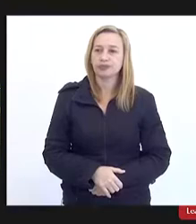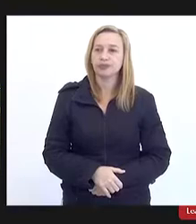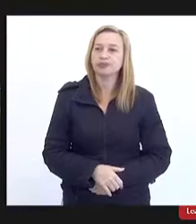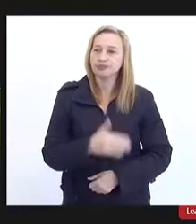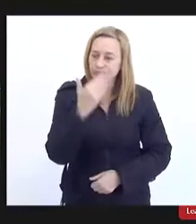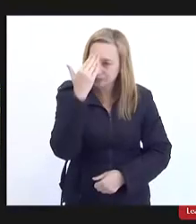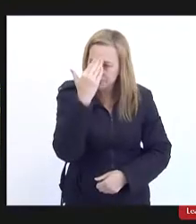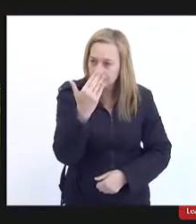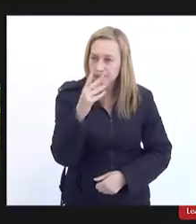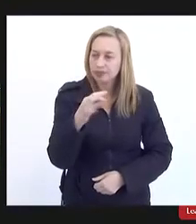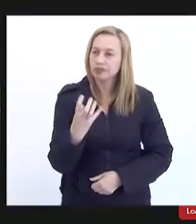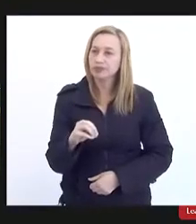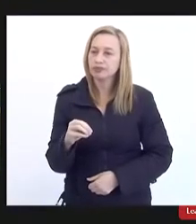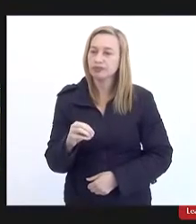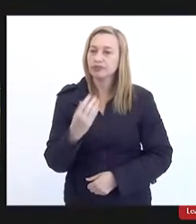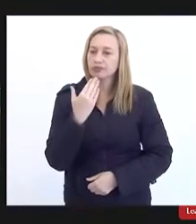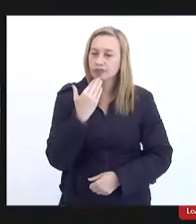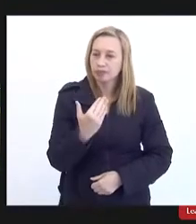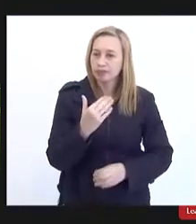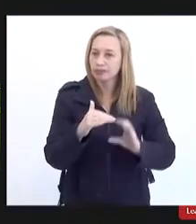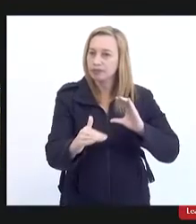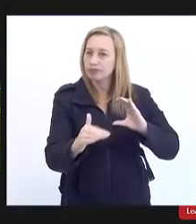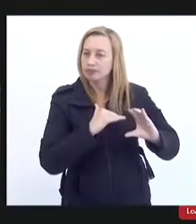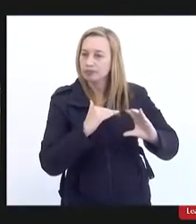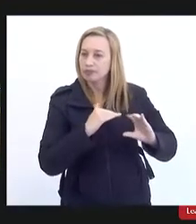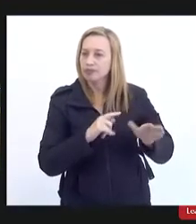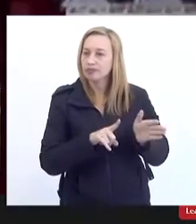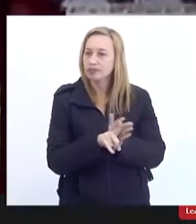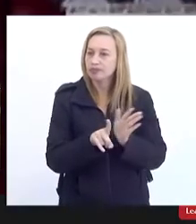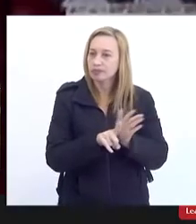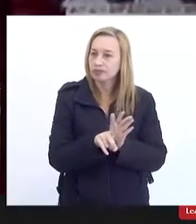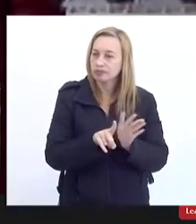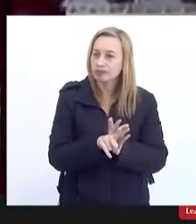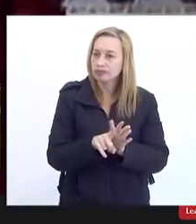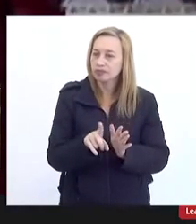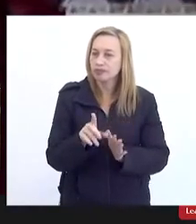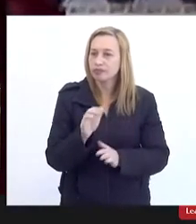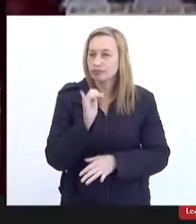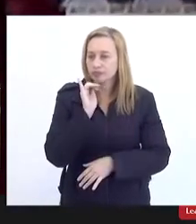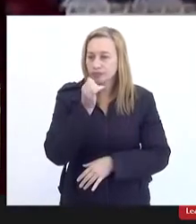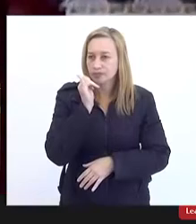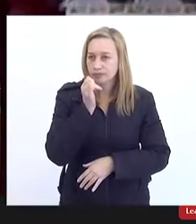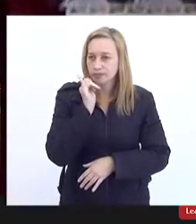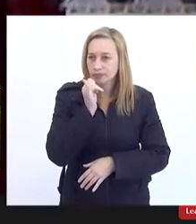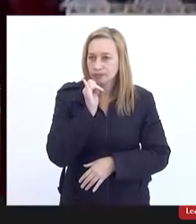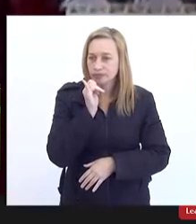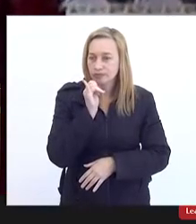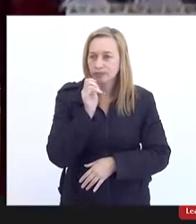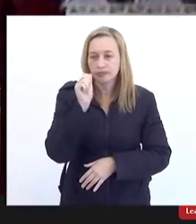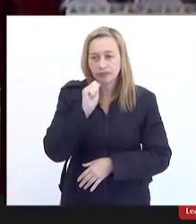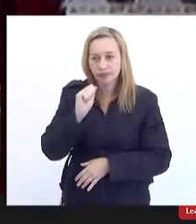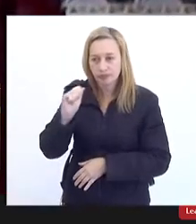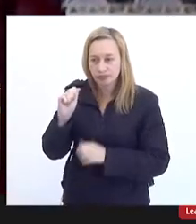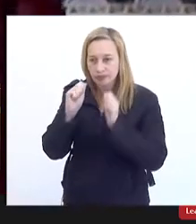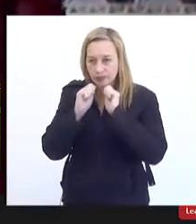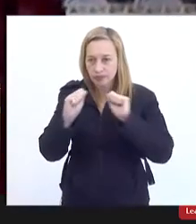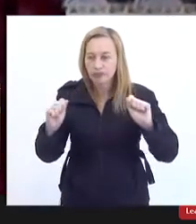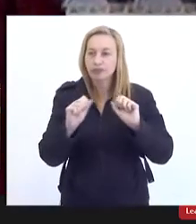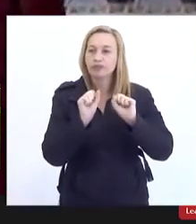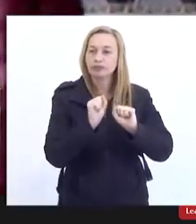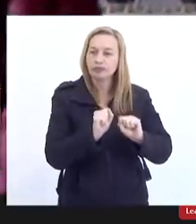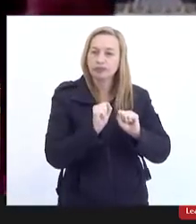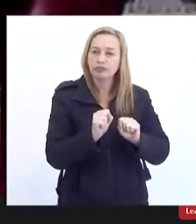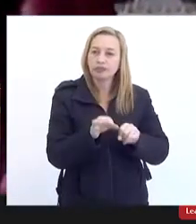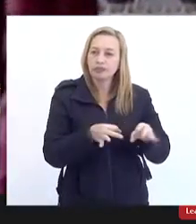obrigada querido eu queria pedir para você ver as perguntas para que as relatorias das assessorias né possam ser